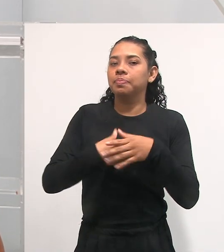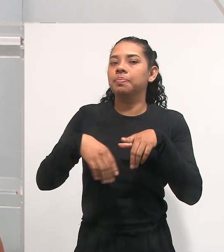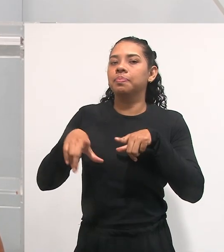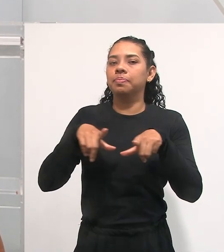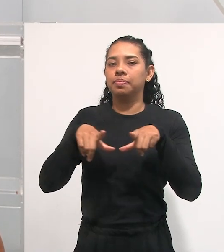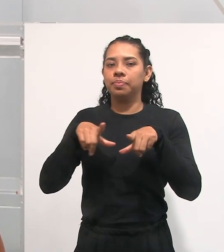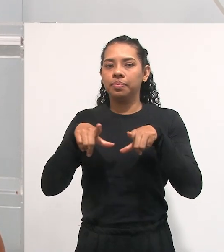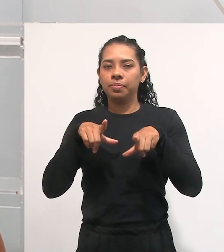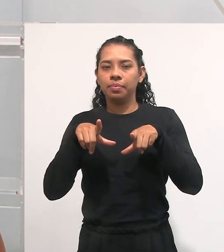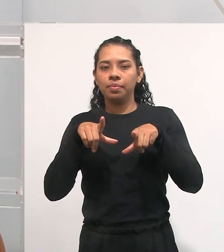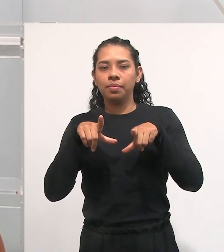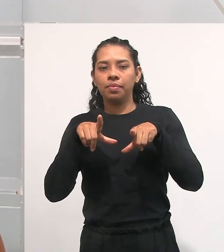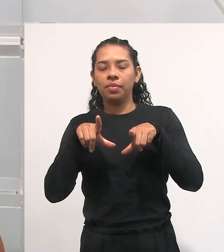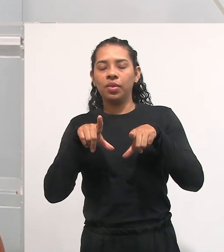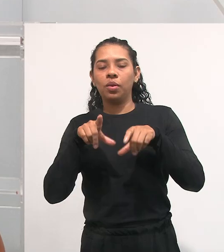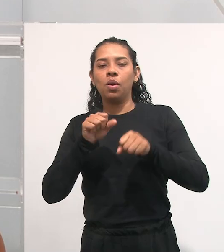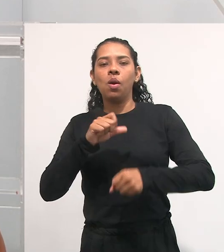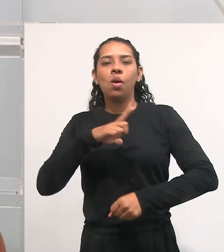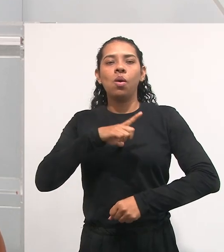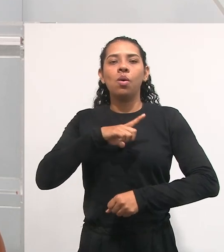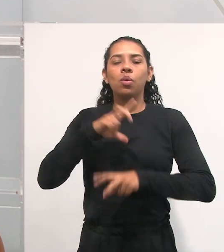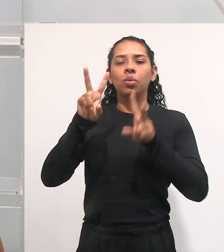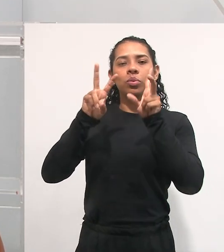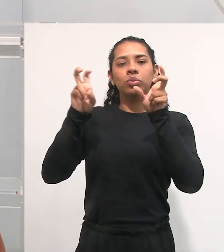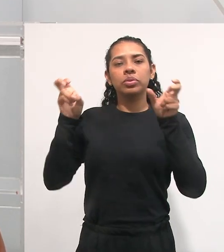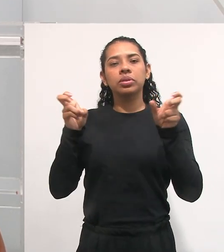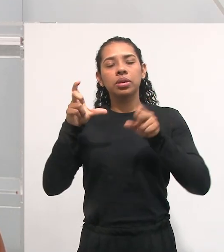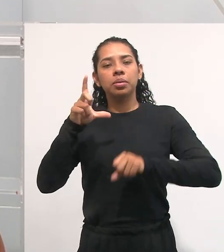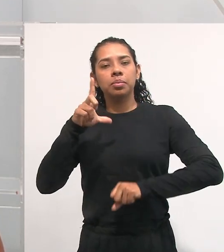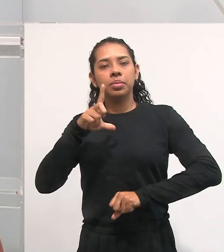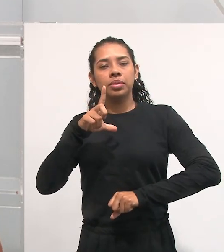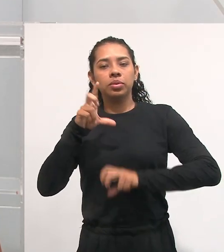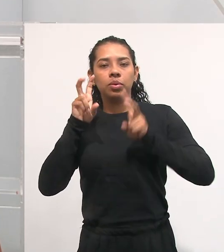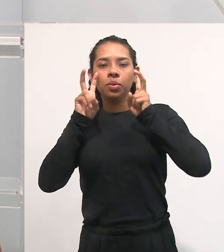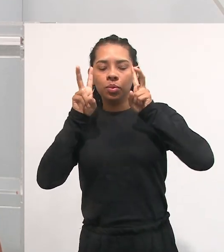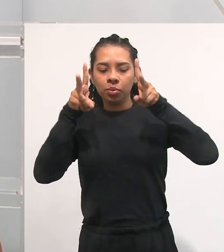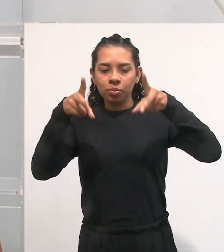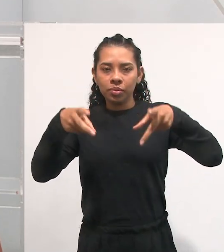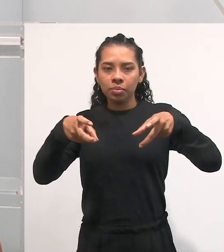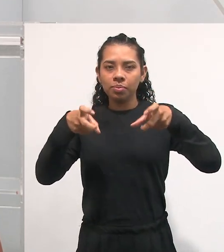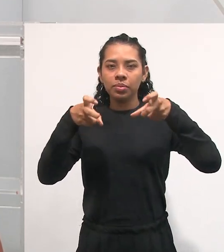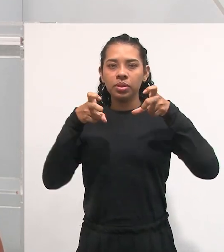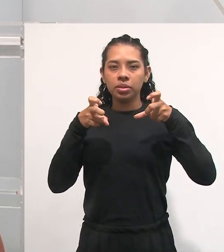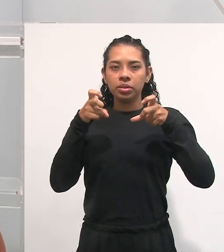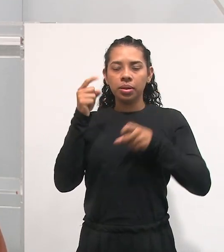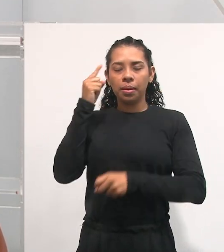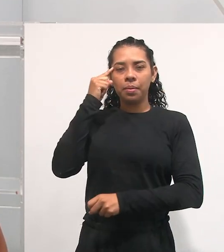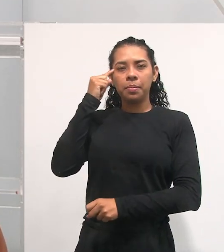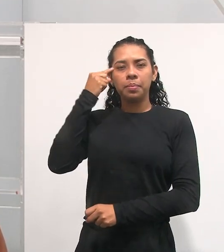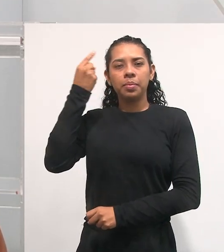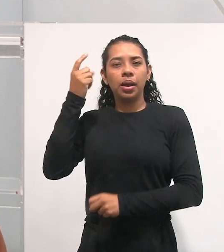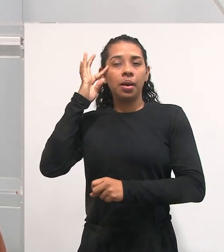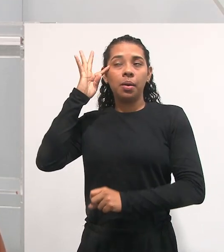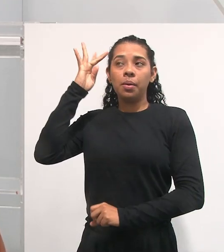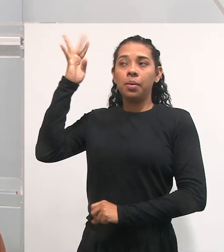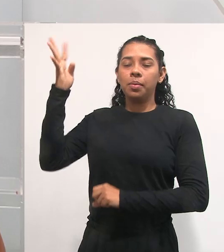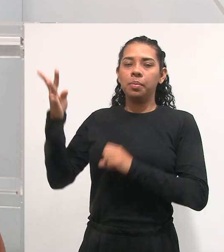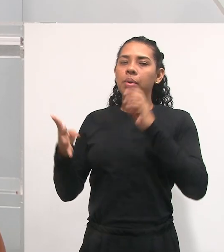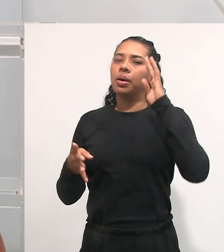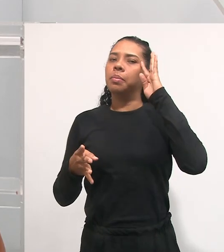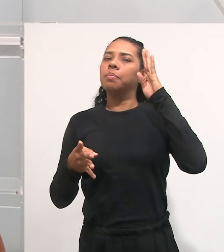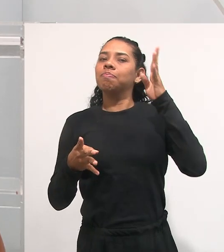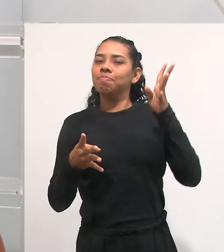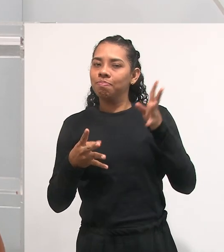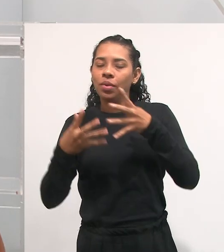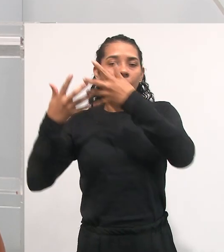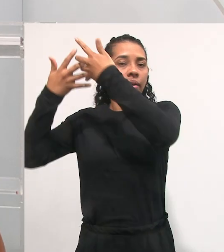elementos como definições, conceitos, perspectivas, indagações, reflexões sobre os